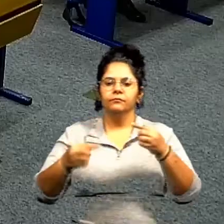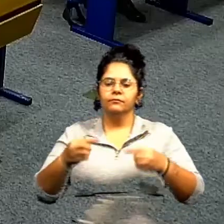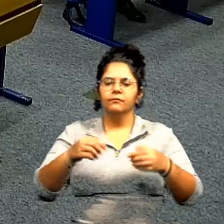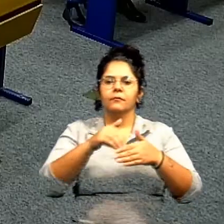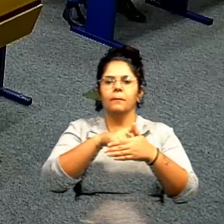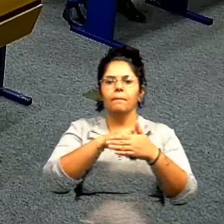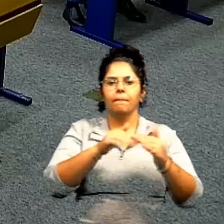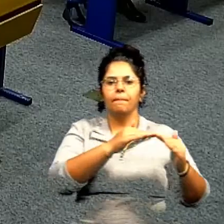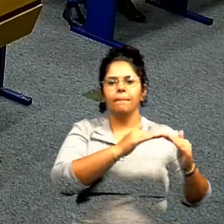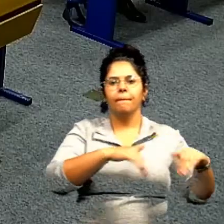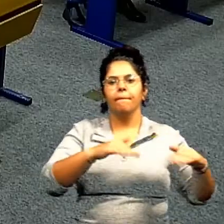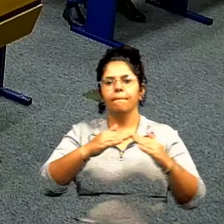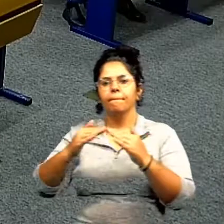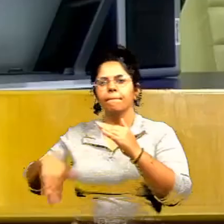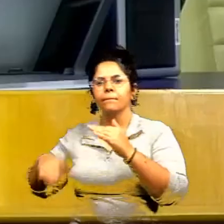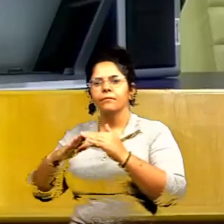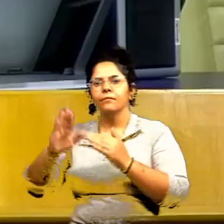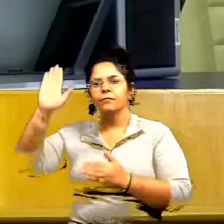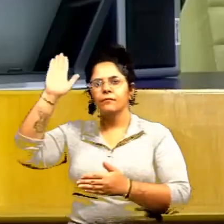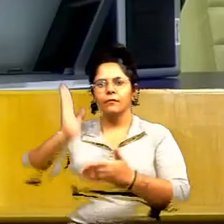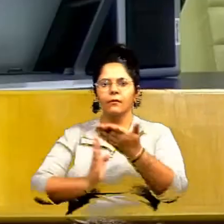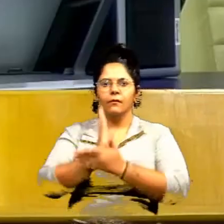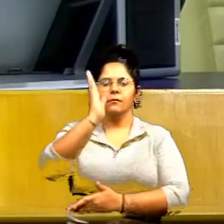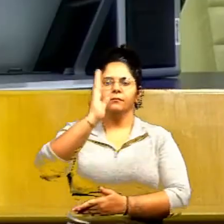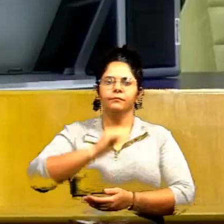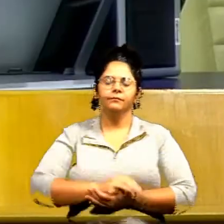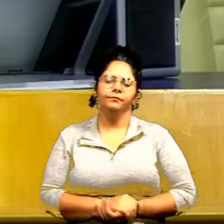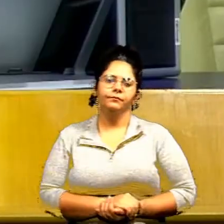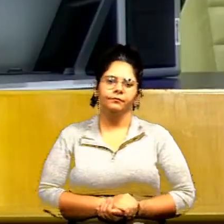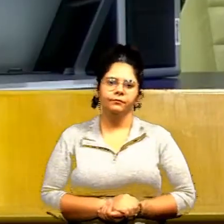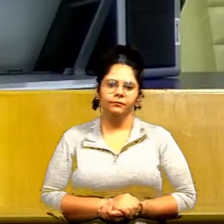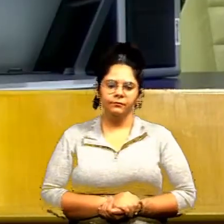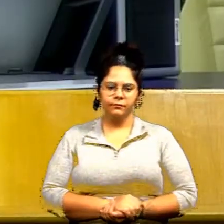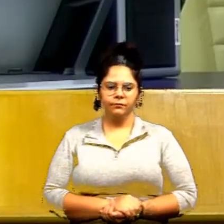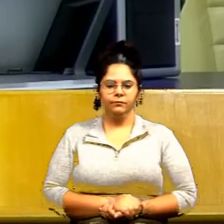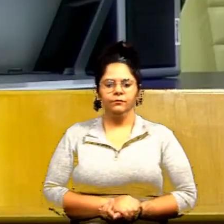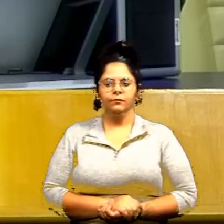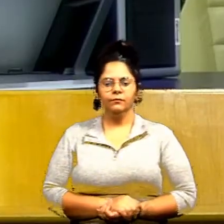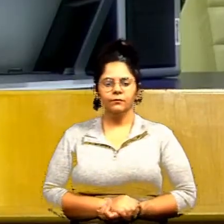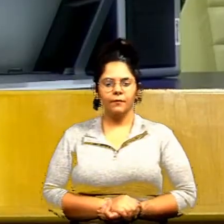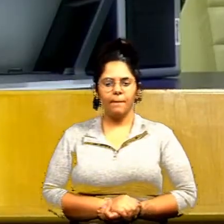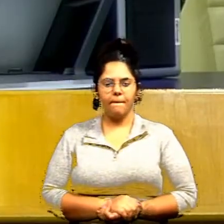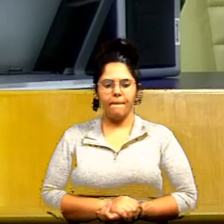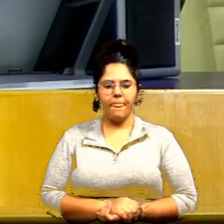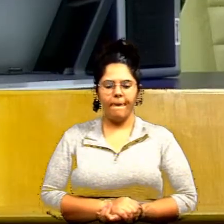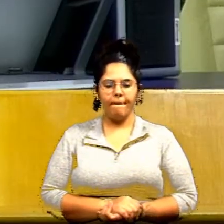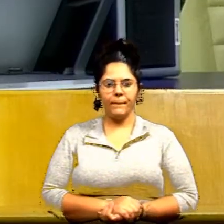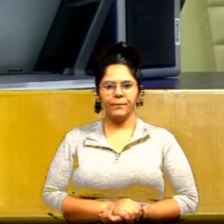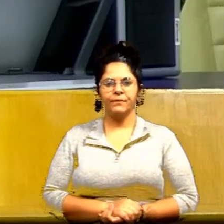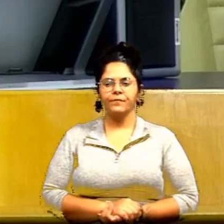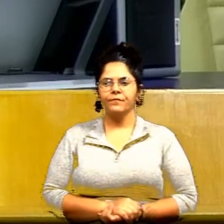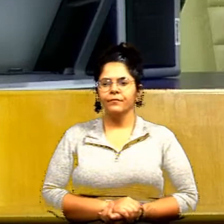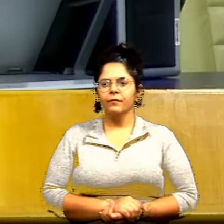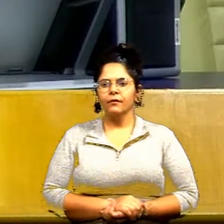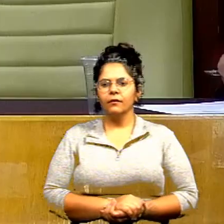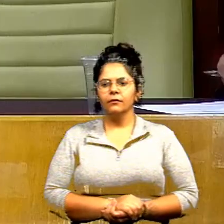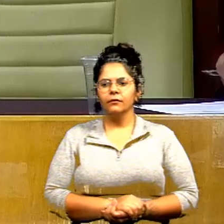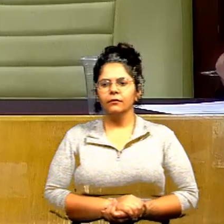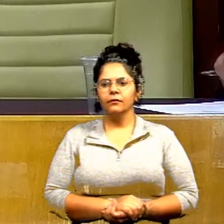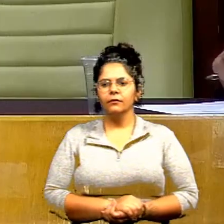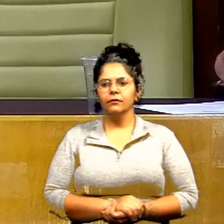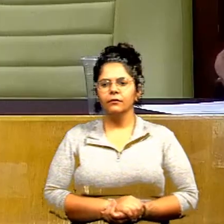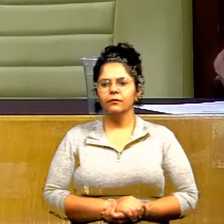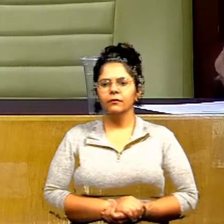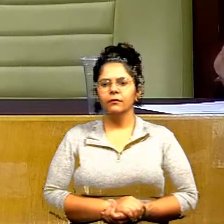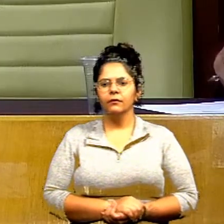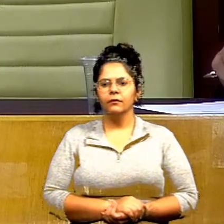discussão, em votação, senhores vereadores favoráveis, permaneçam como estão, os contrários se manifestem. Aprovado o projeto. Próximo.